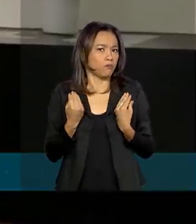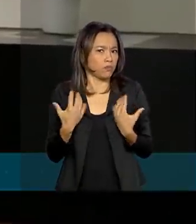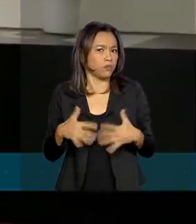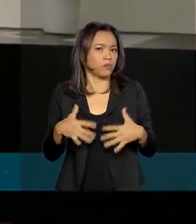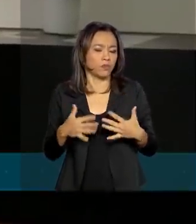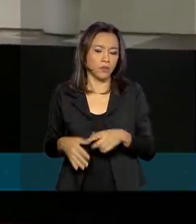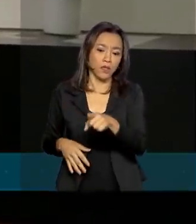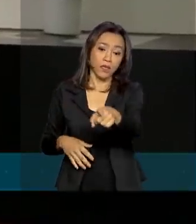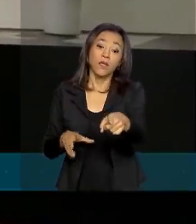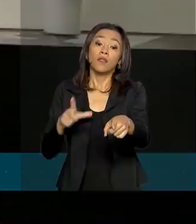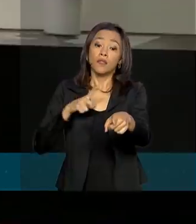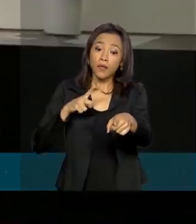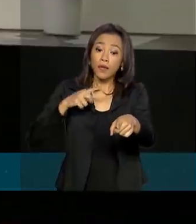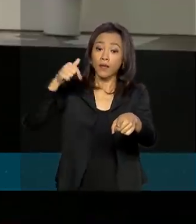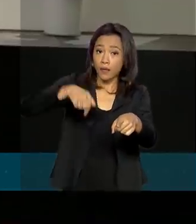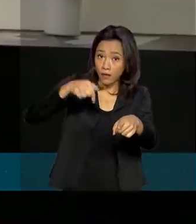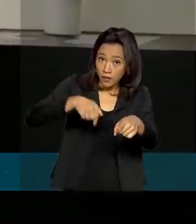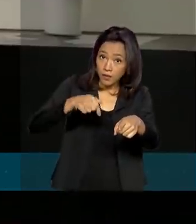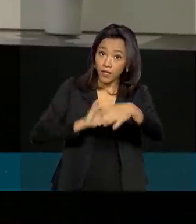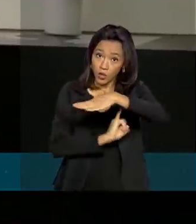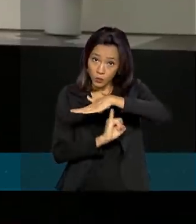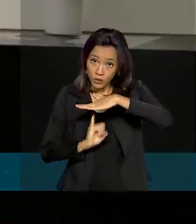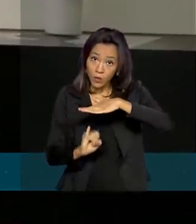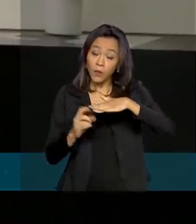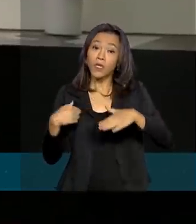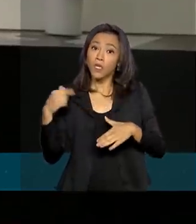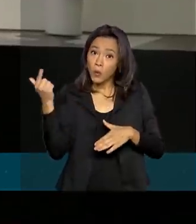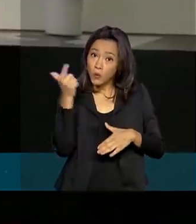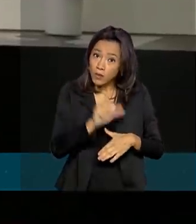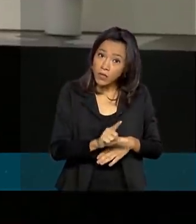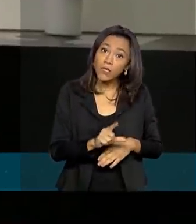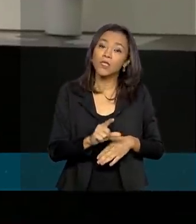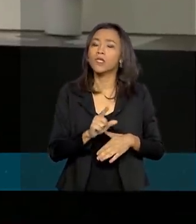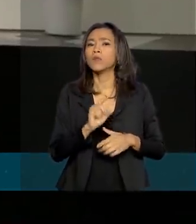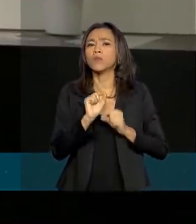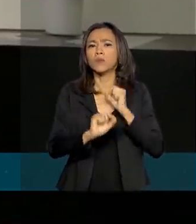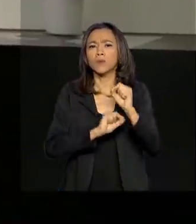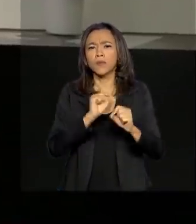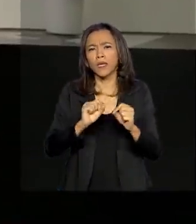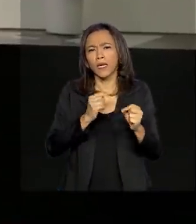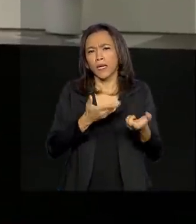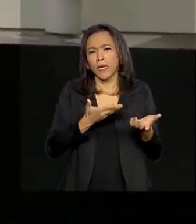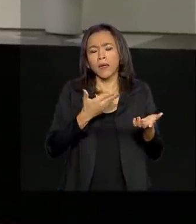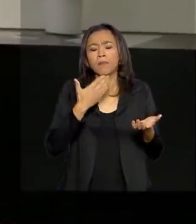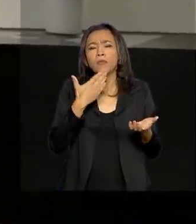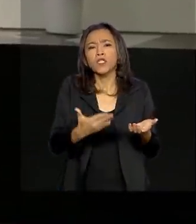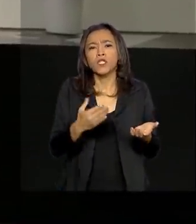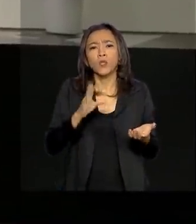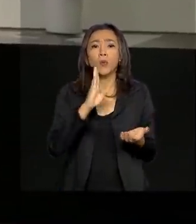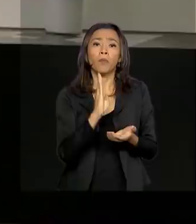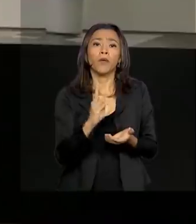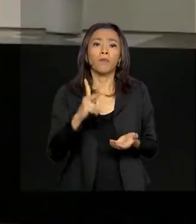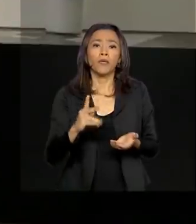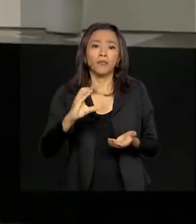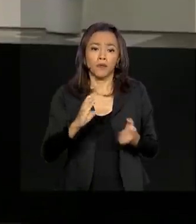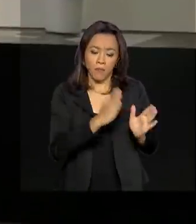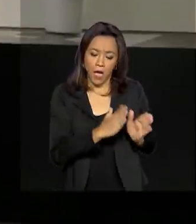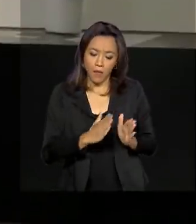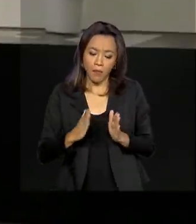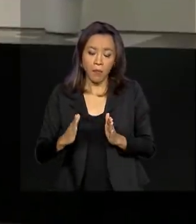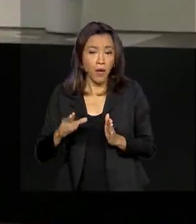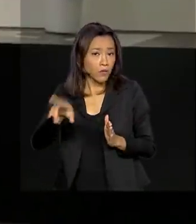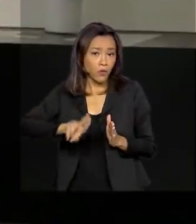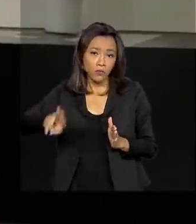na instituição nós temos casos que a gente conseguiu passar por todo o processo de requerimento do BPC de uma forma digital.